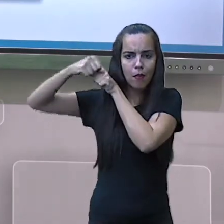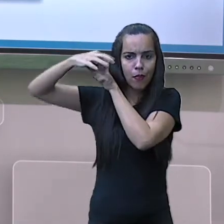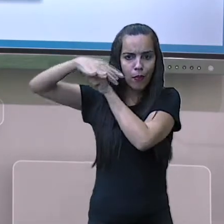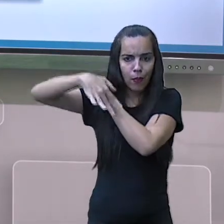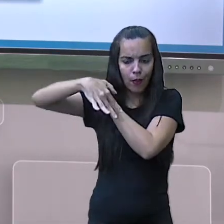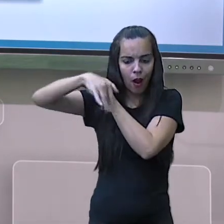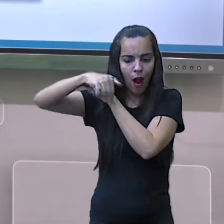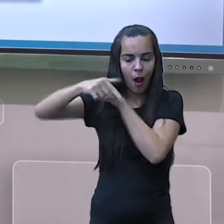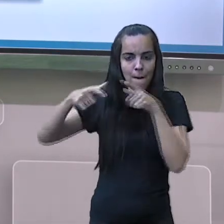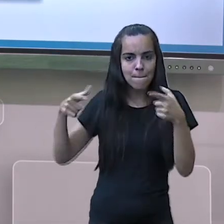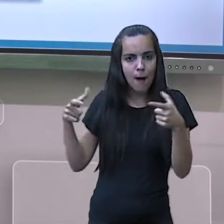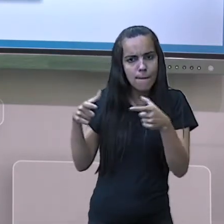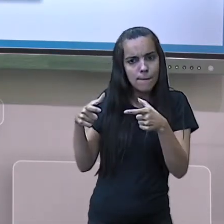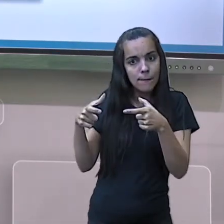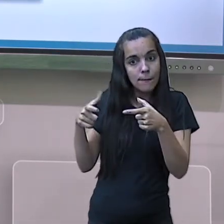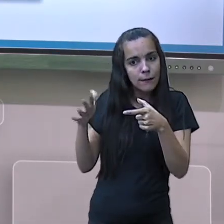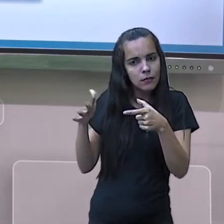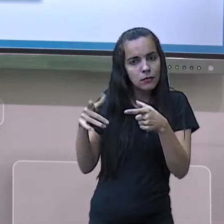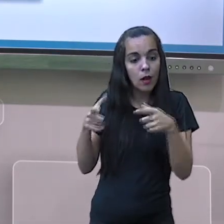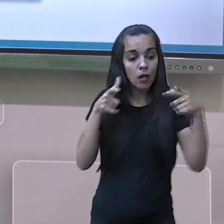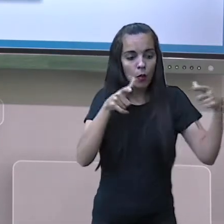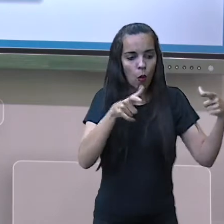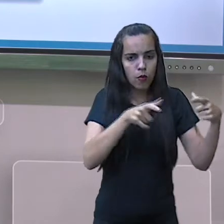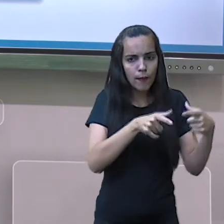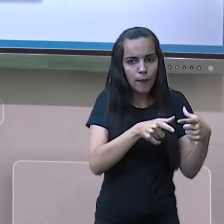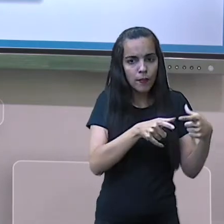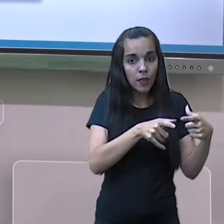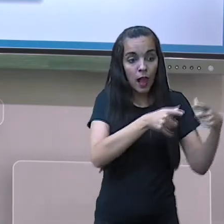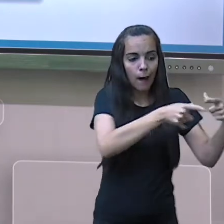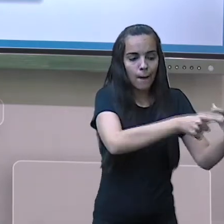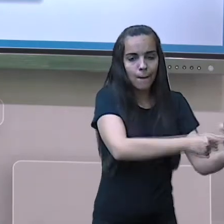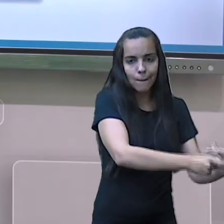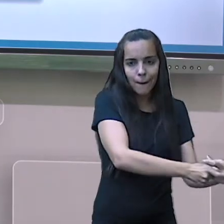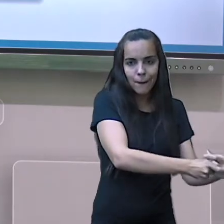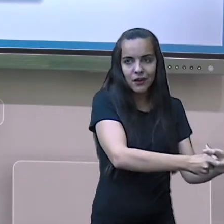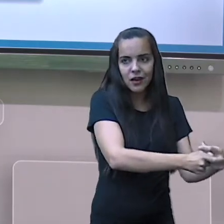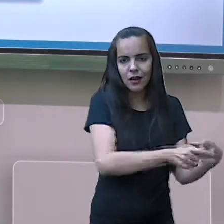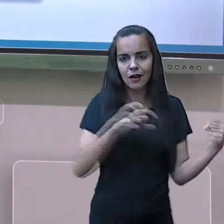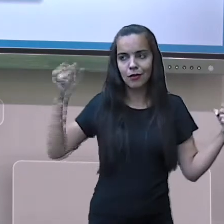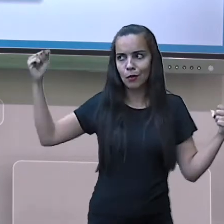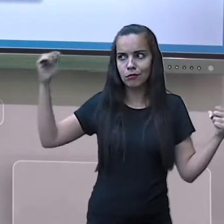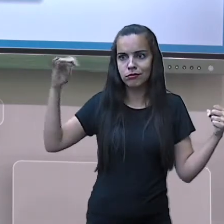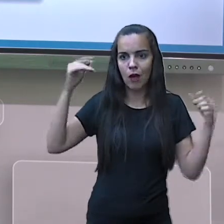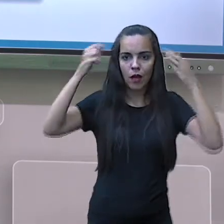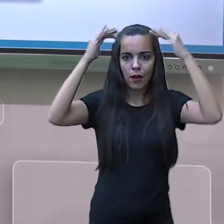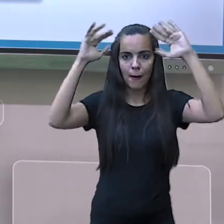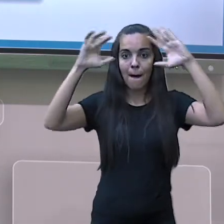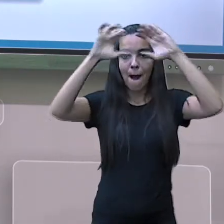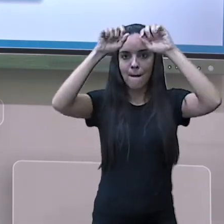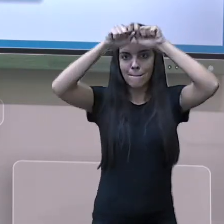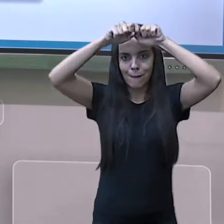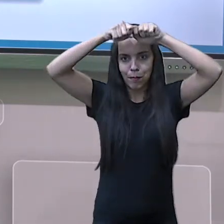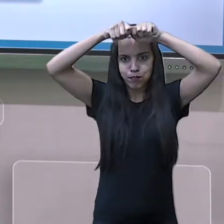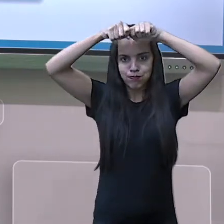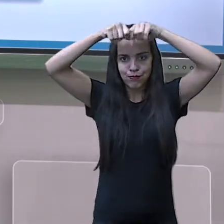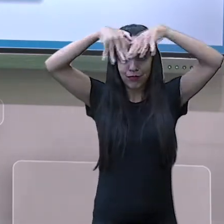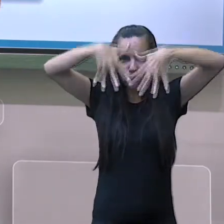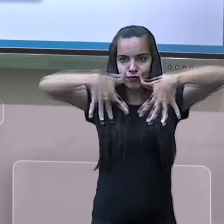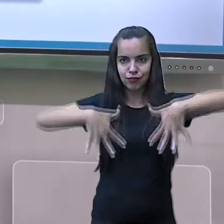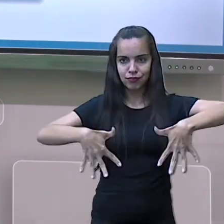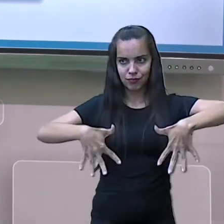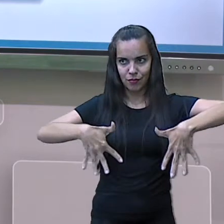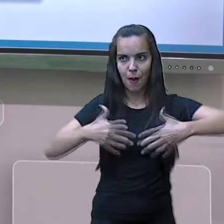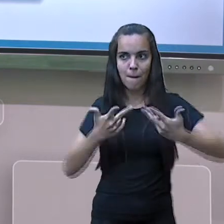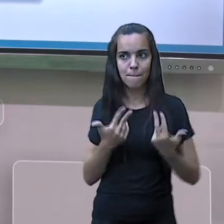cidade polo, Valadares. Falei de uma cidade menor ou uma pila. Então